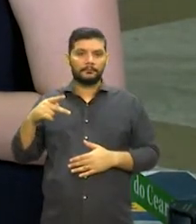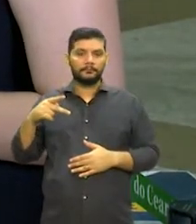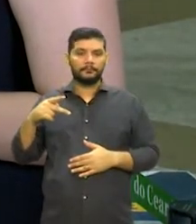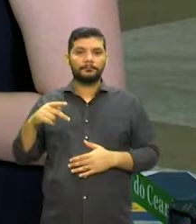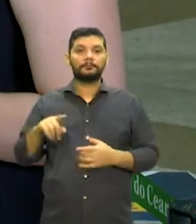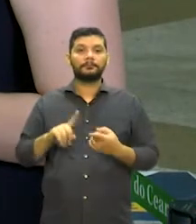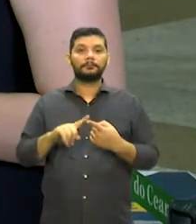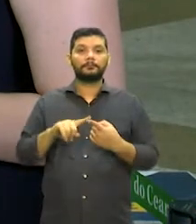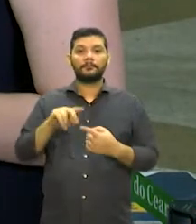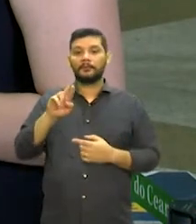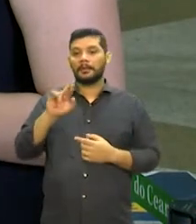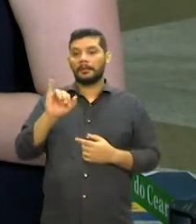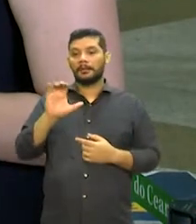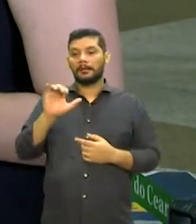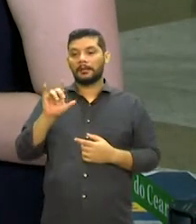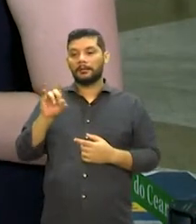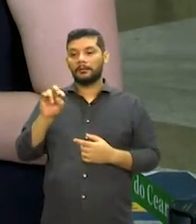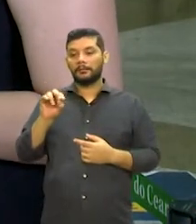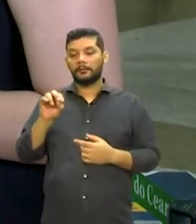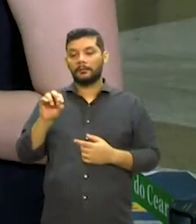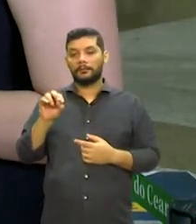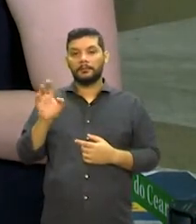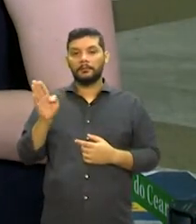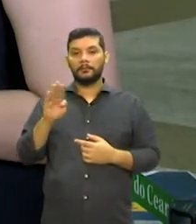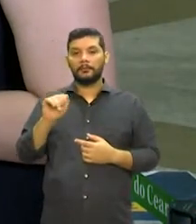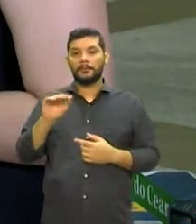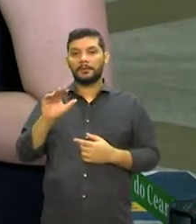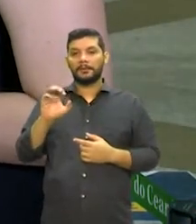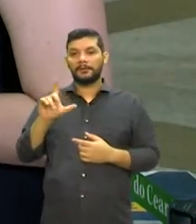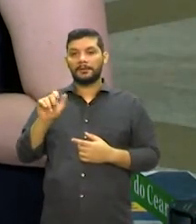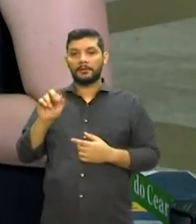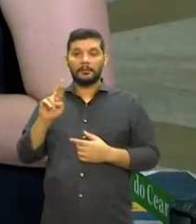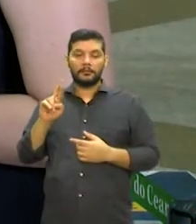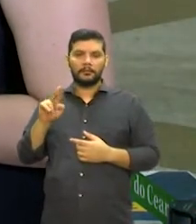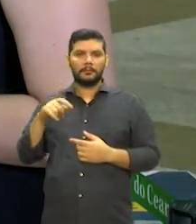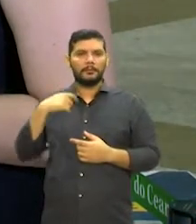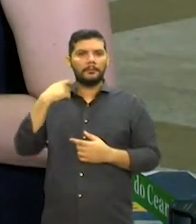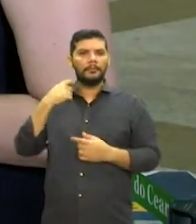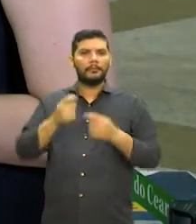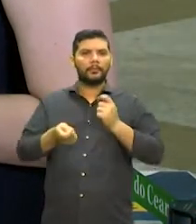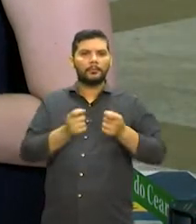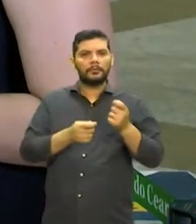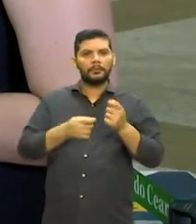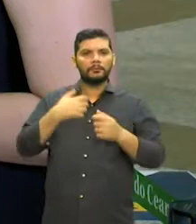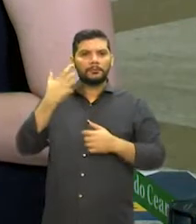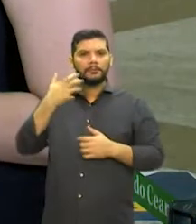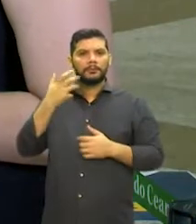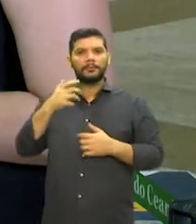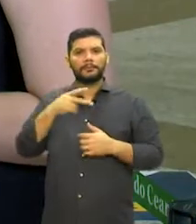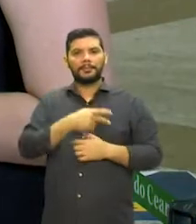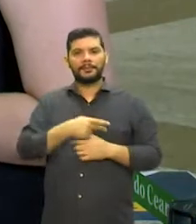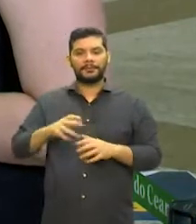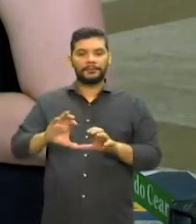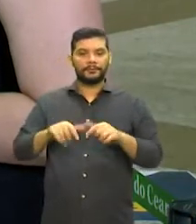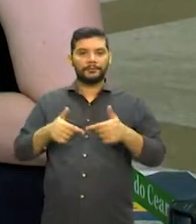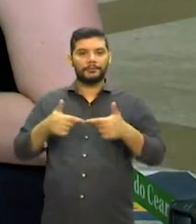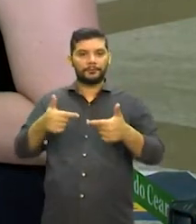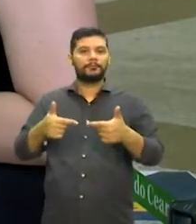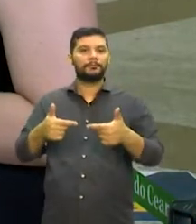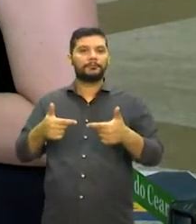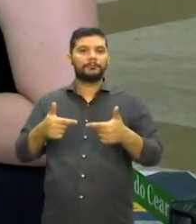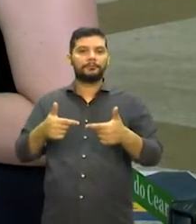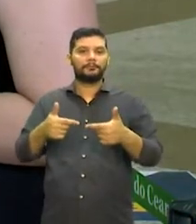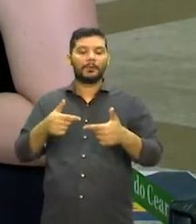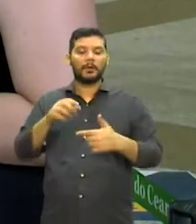Bacelá, que é músico e presidente da Comissão de Cultura da Ordem